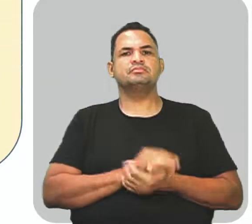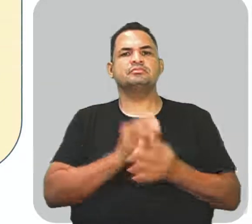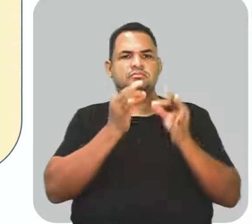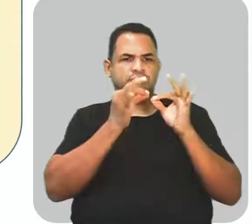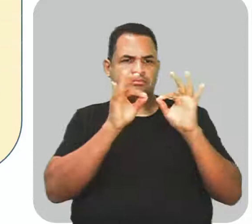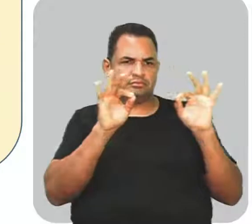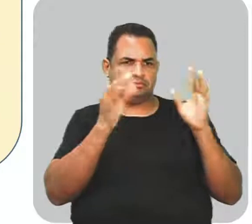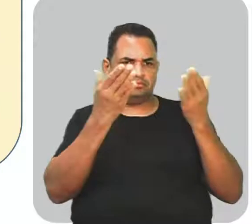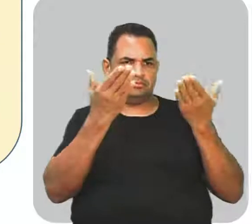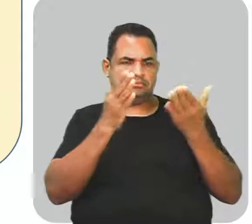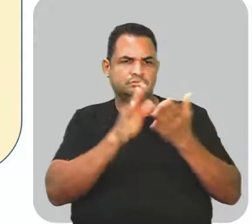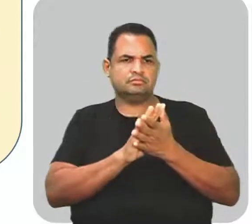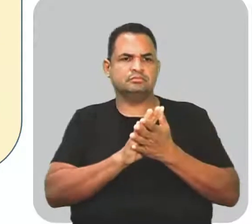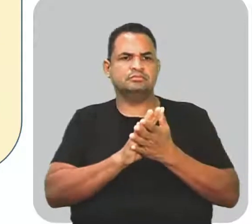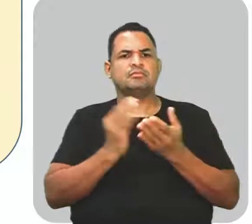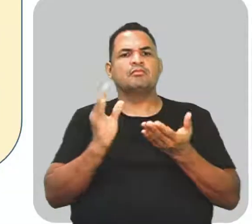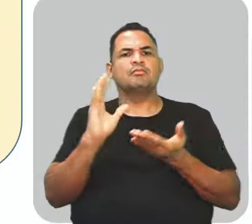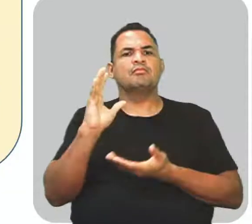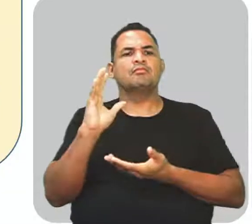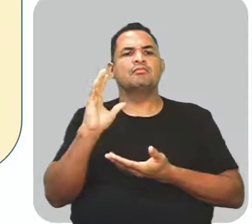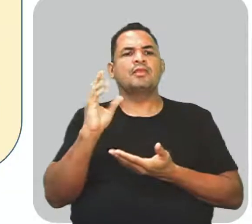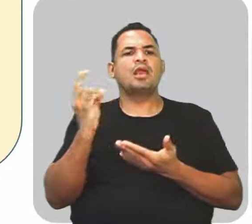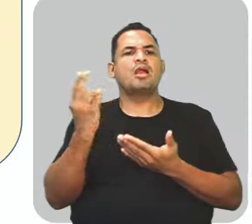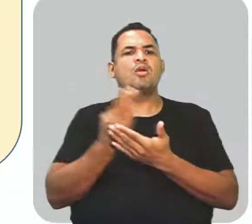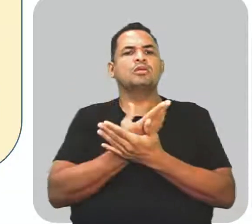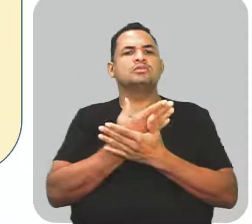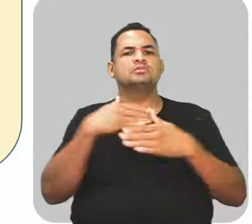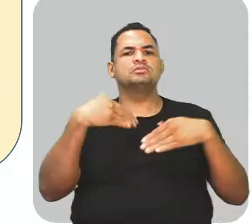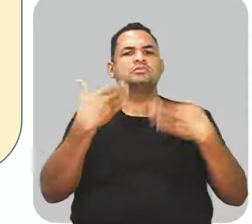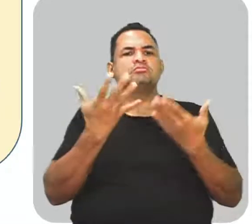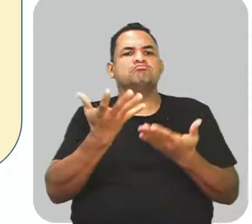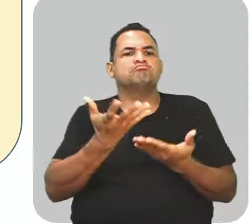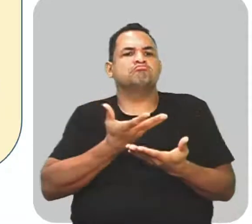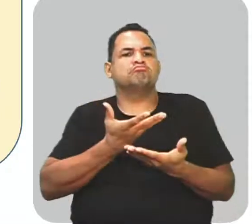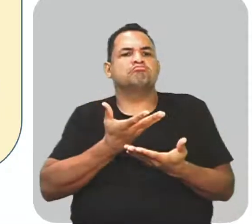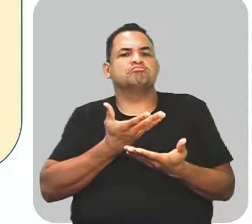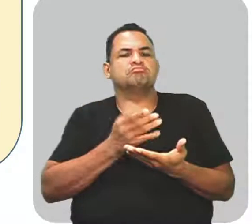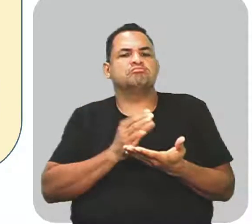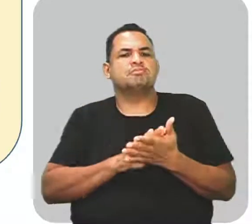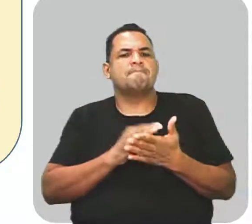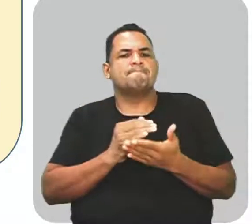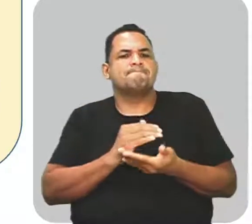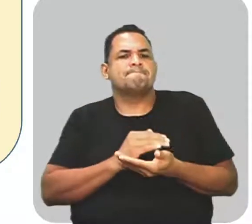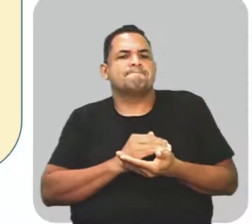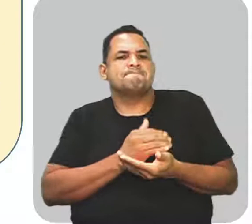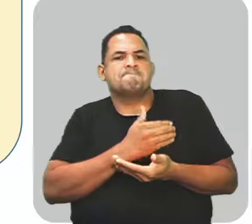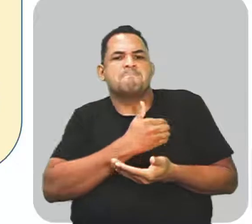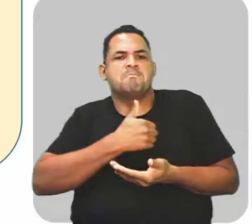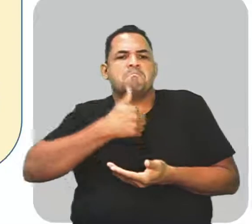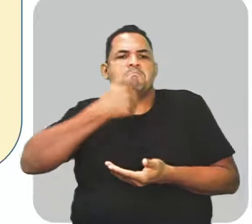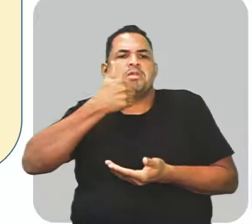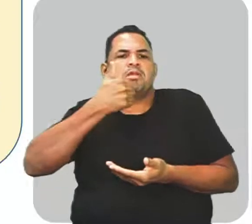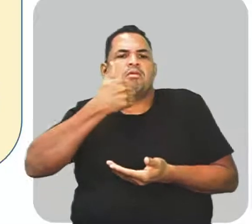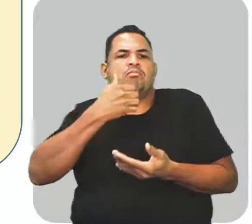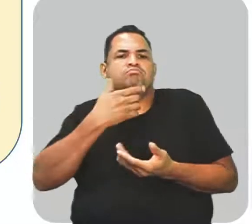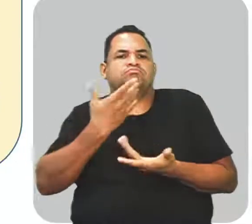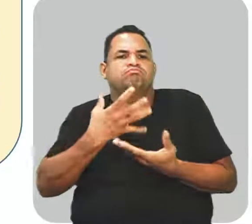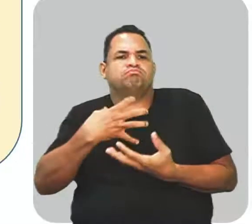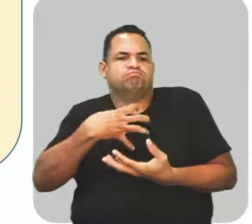sintática. Ela ocorre, né, quando desejamos atribuir maior expressividade. Então, a